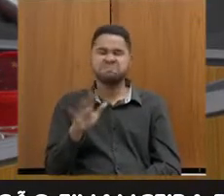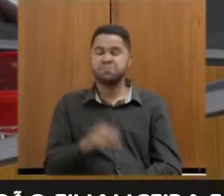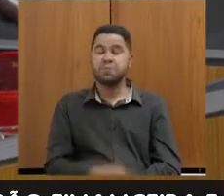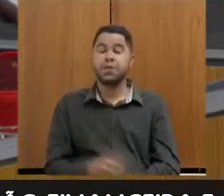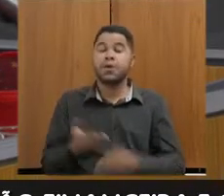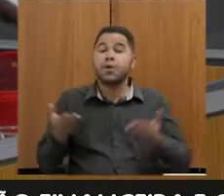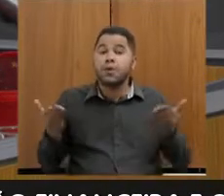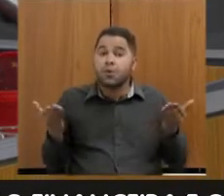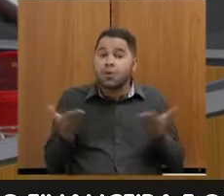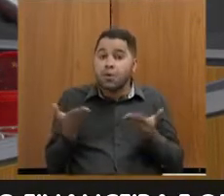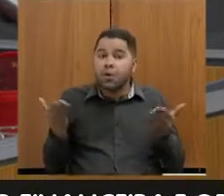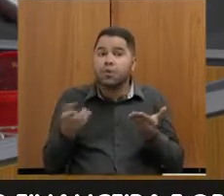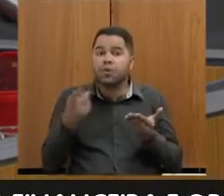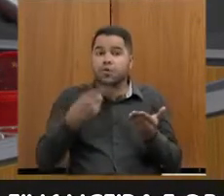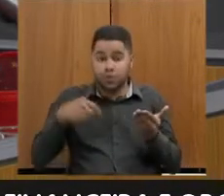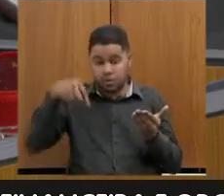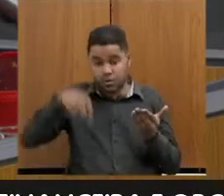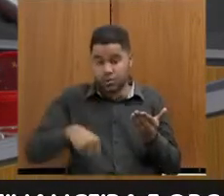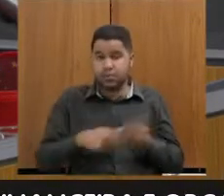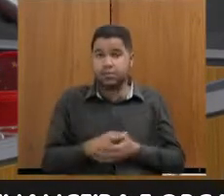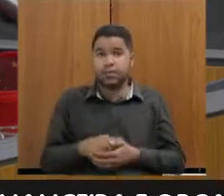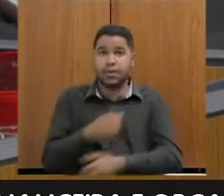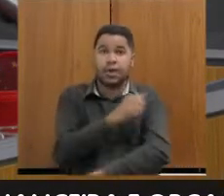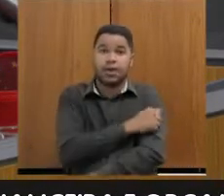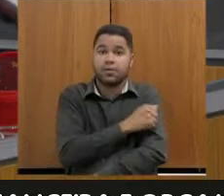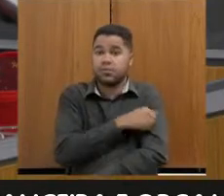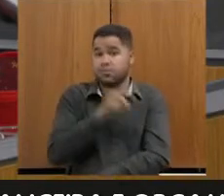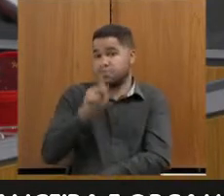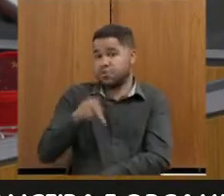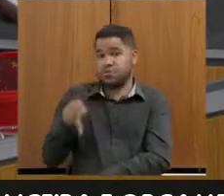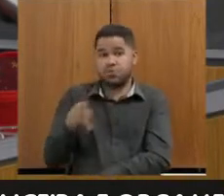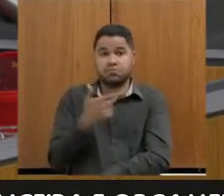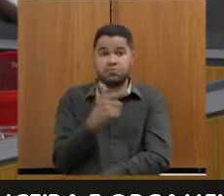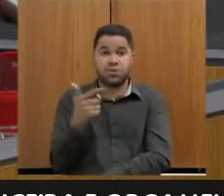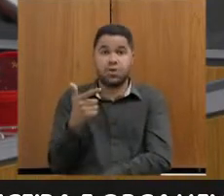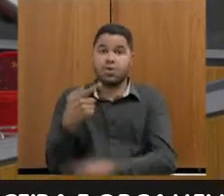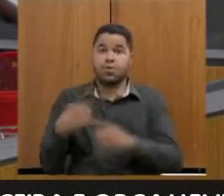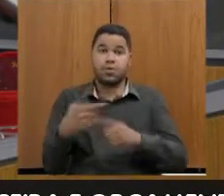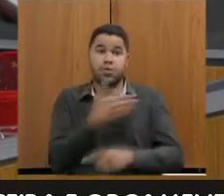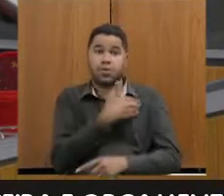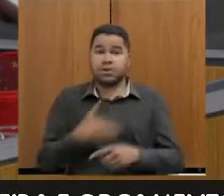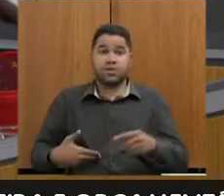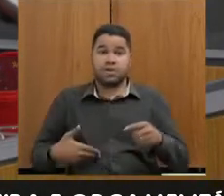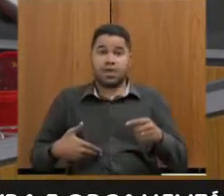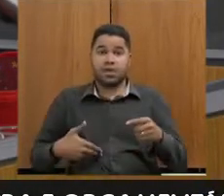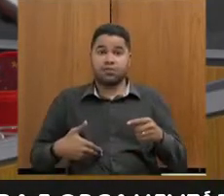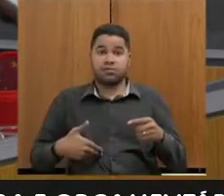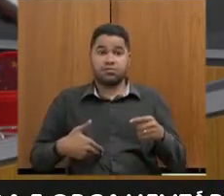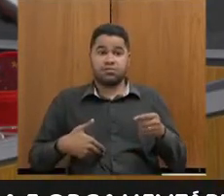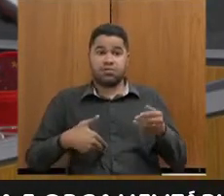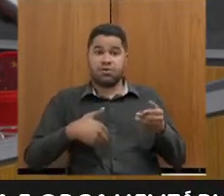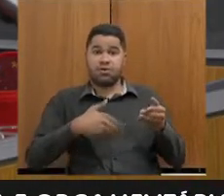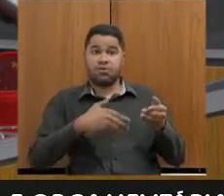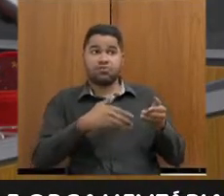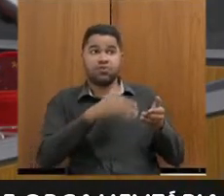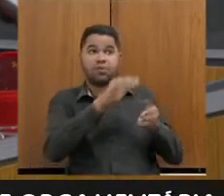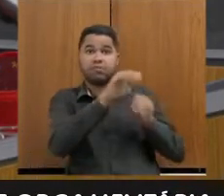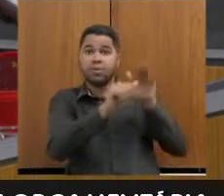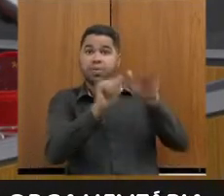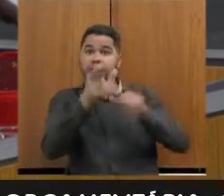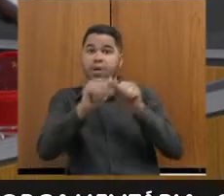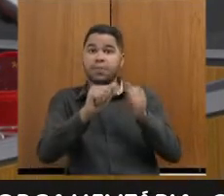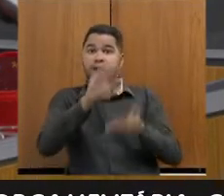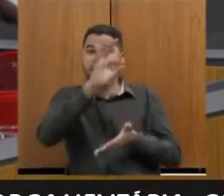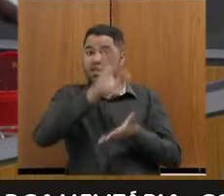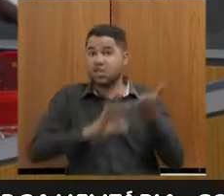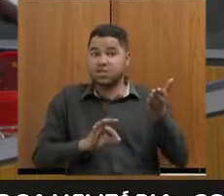Hoje, agora, enquanto a gente está aqui, tem aluno sem professor, porque o Estado está impedido de realizar novas convocações, em função de